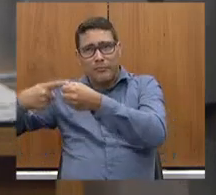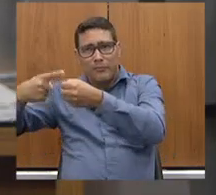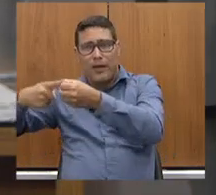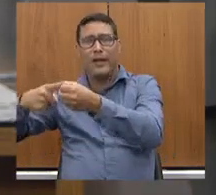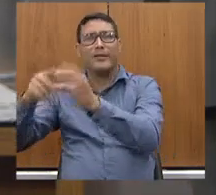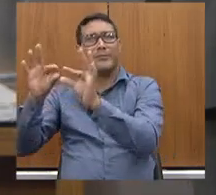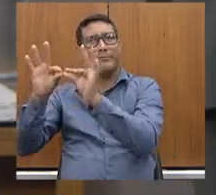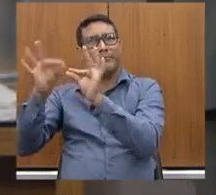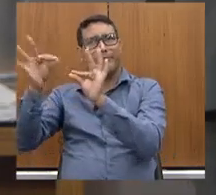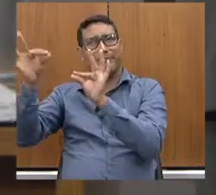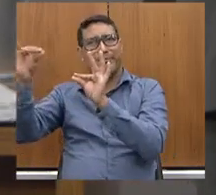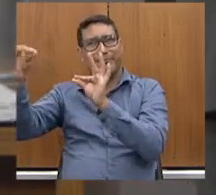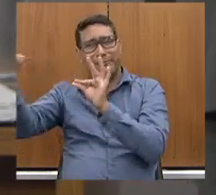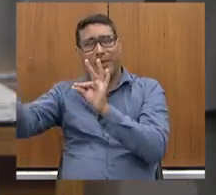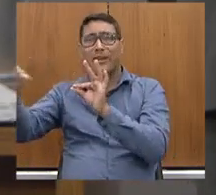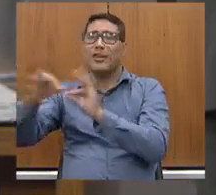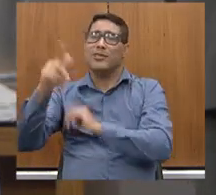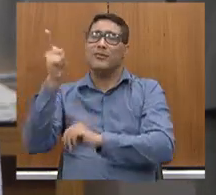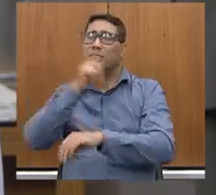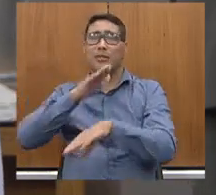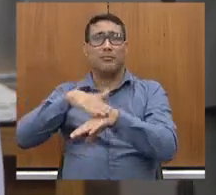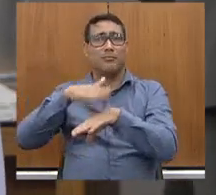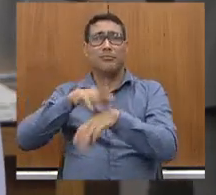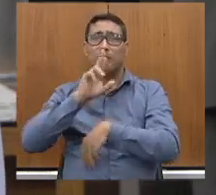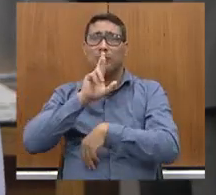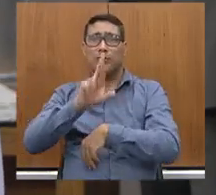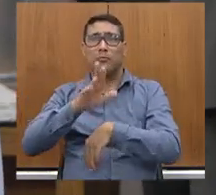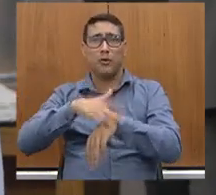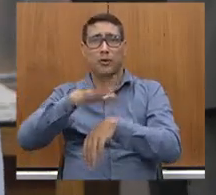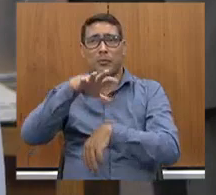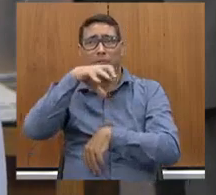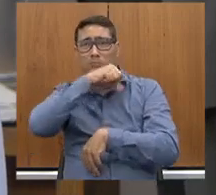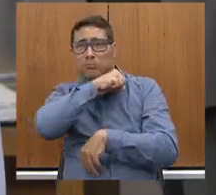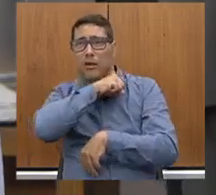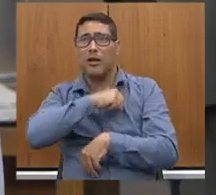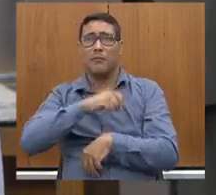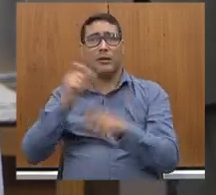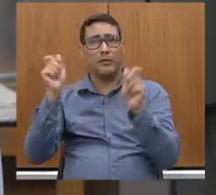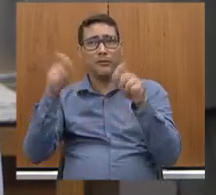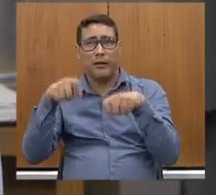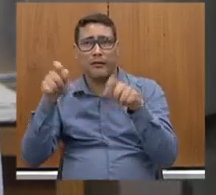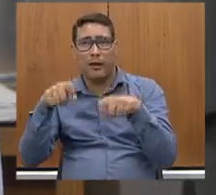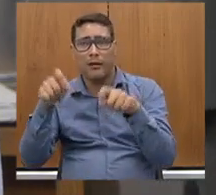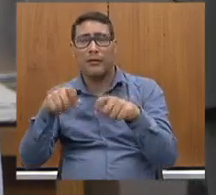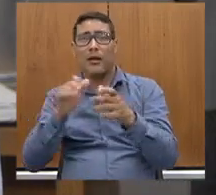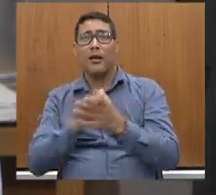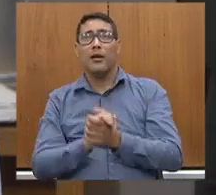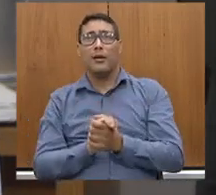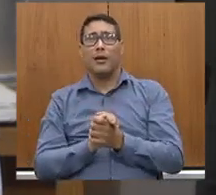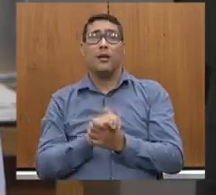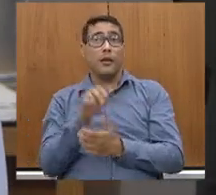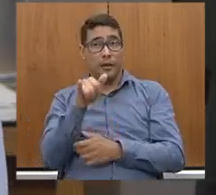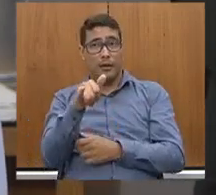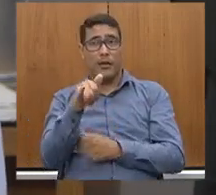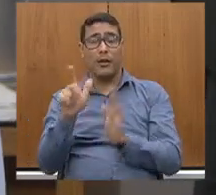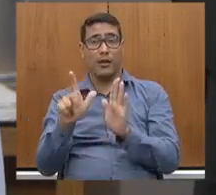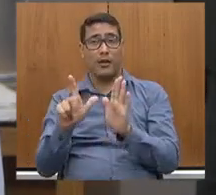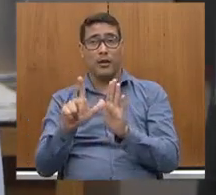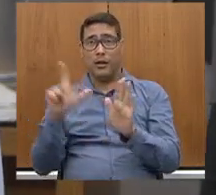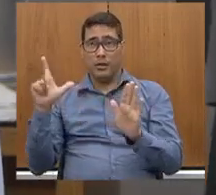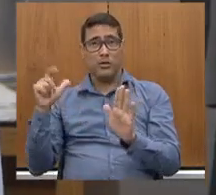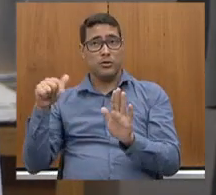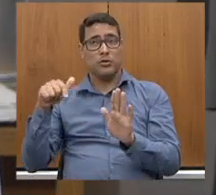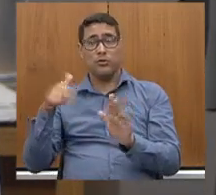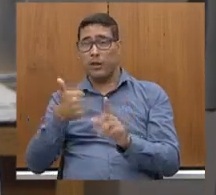nós, às vezes, dar uma resposta mais rápida e mais ágil do que se nós não tivéssemos essas